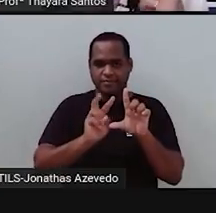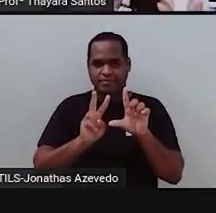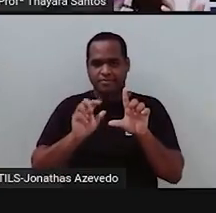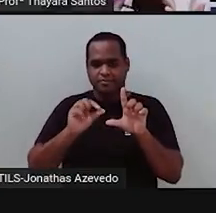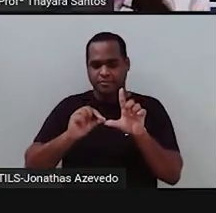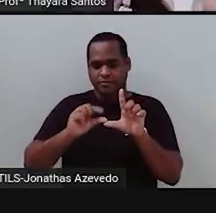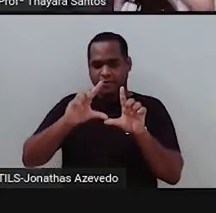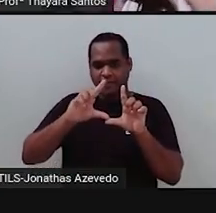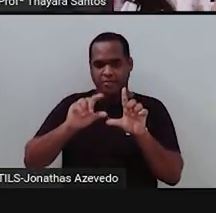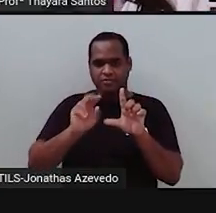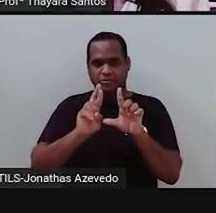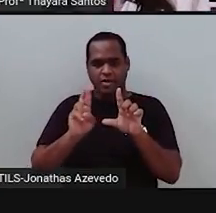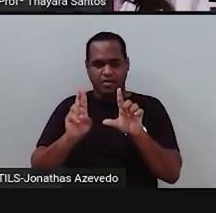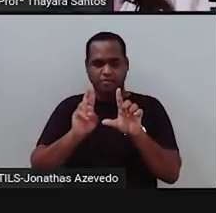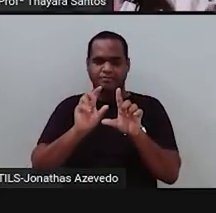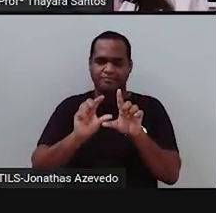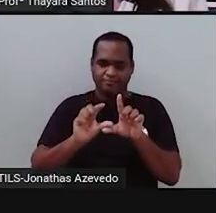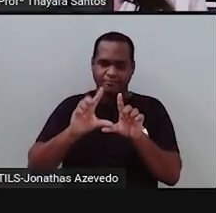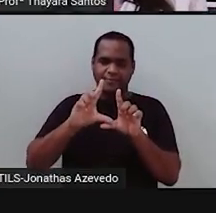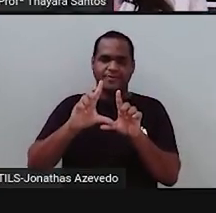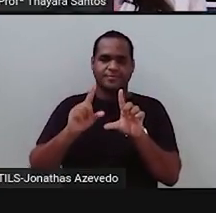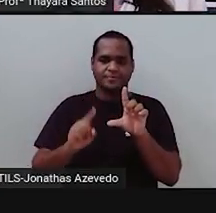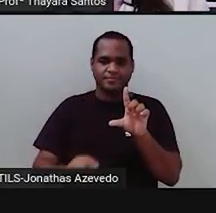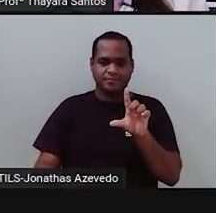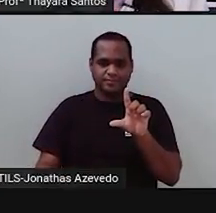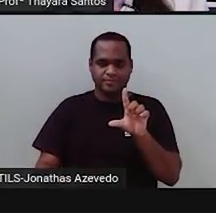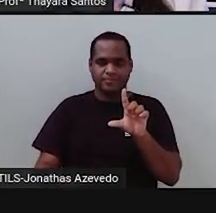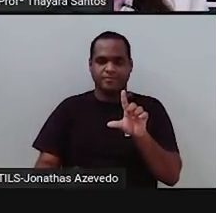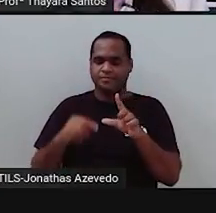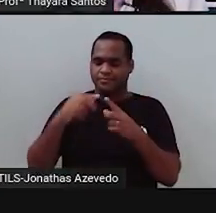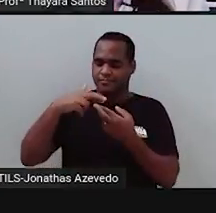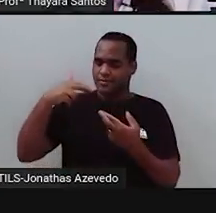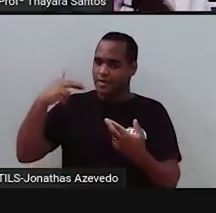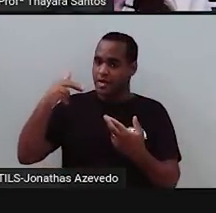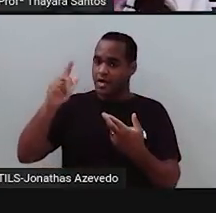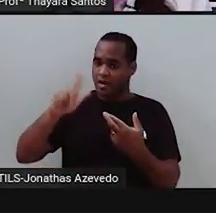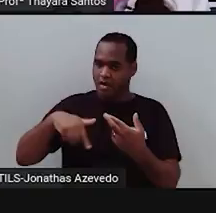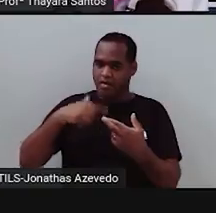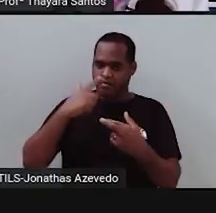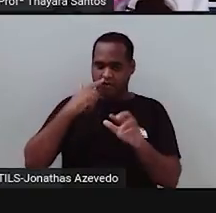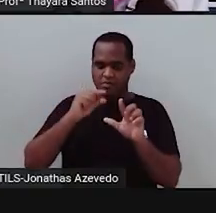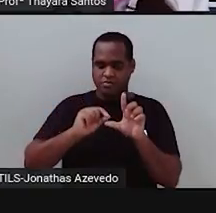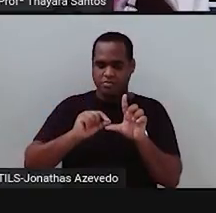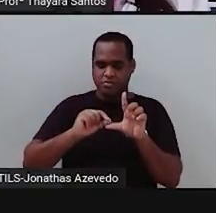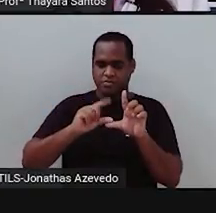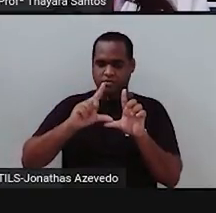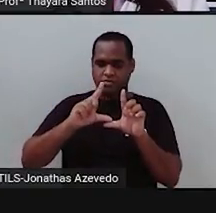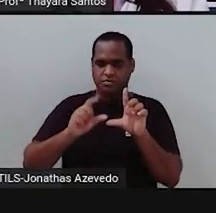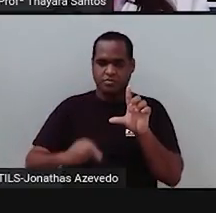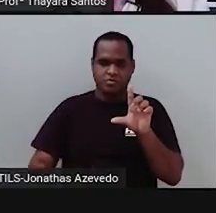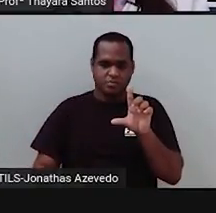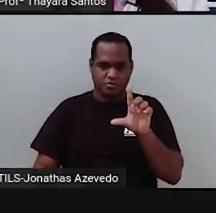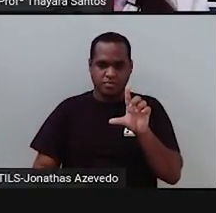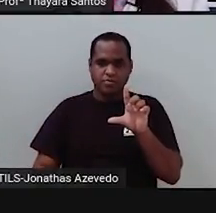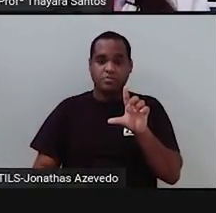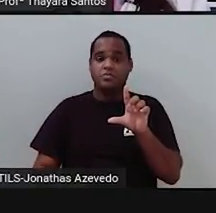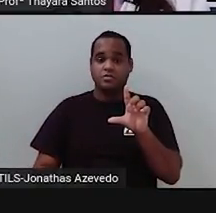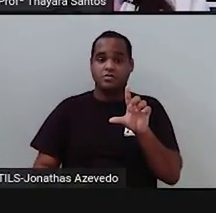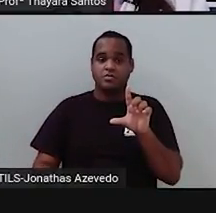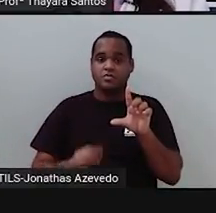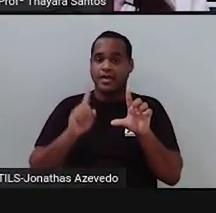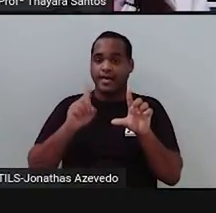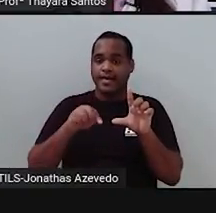O que é isso? Os genótipos, eles sempre são representados por letras maiúsculas. E geralmente,